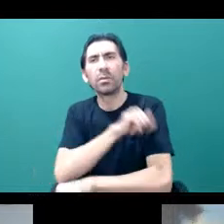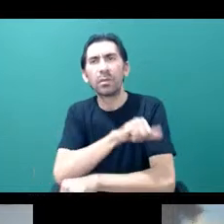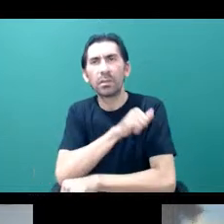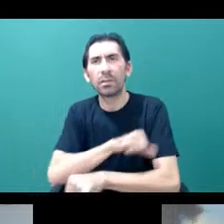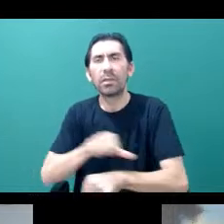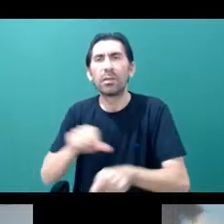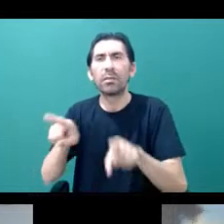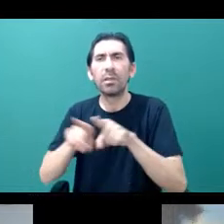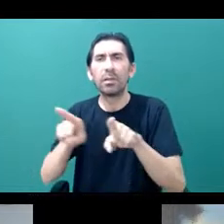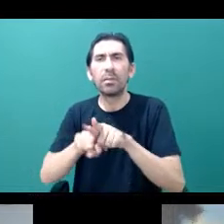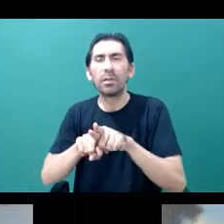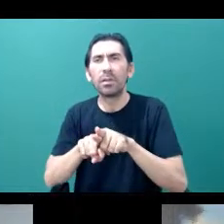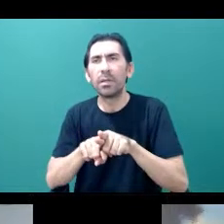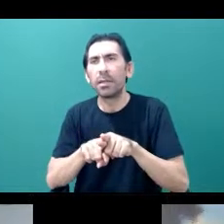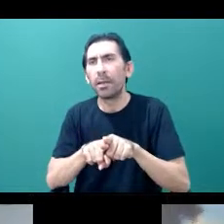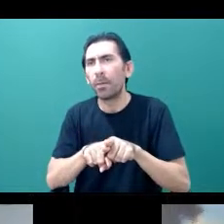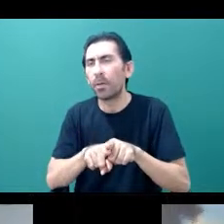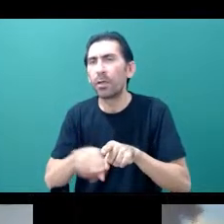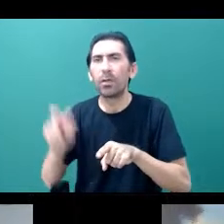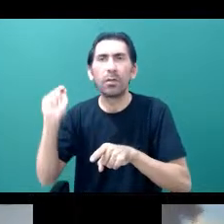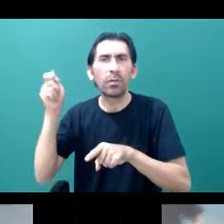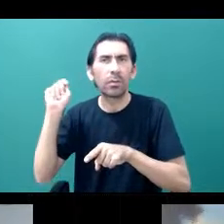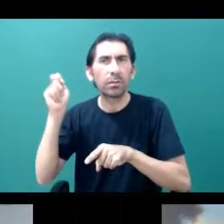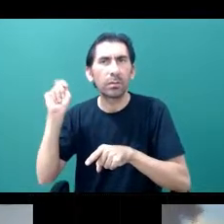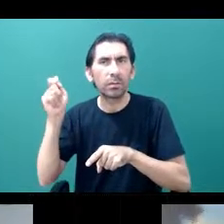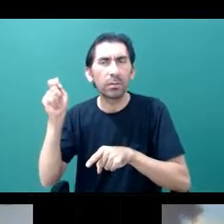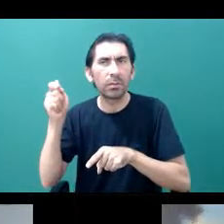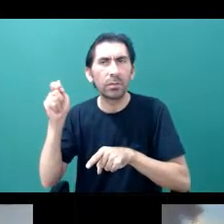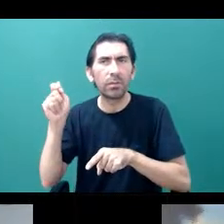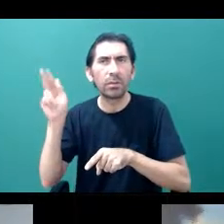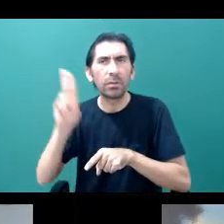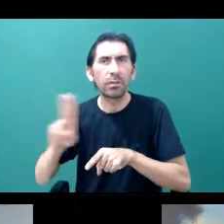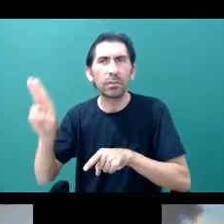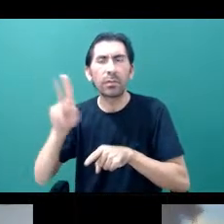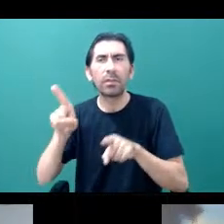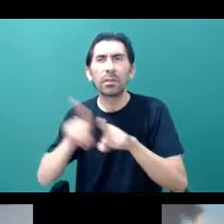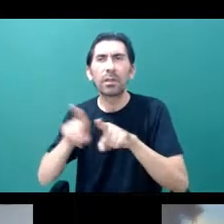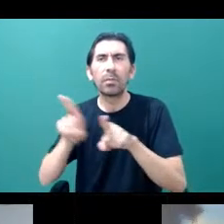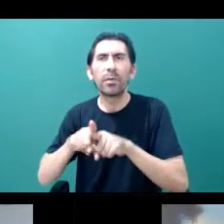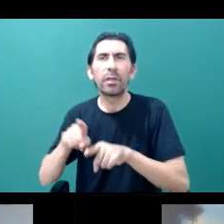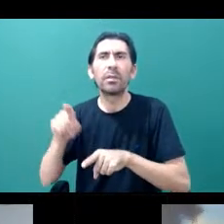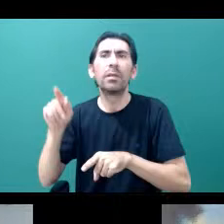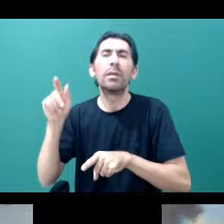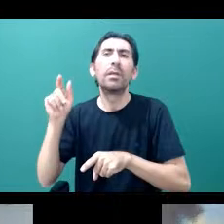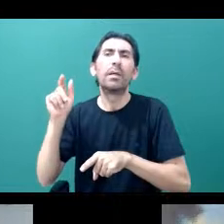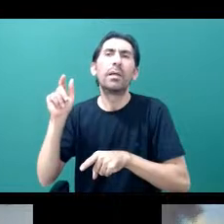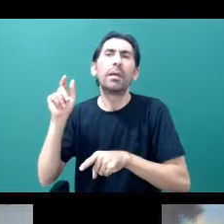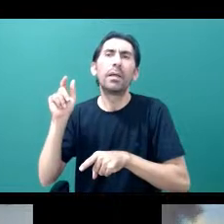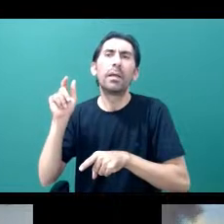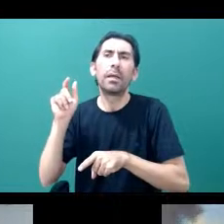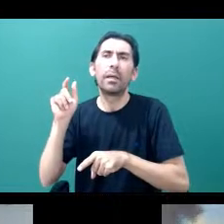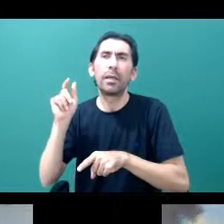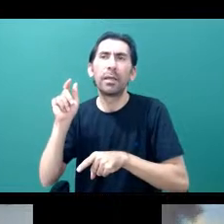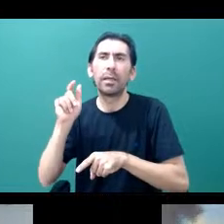USP, no IAG, no Rio Grande do Sul, via cidade, e Sergipe. Então, todas essas